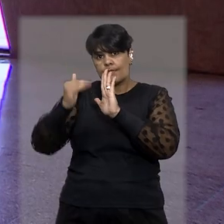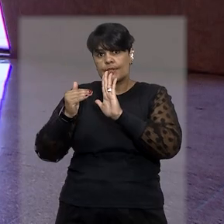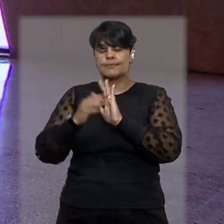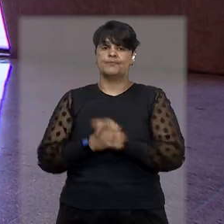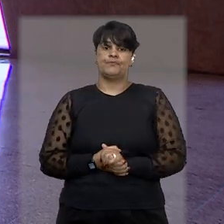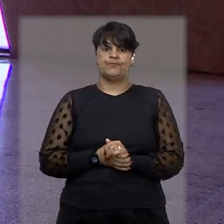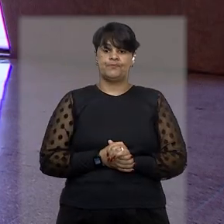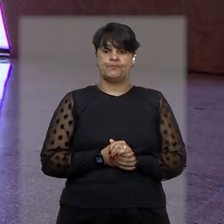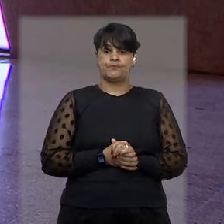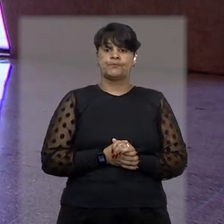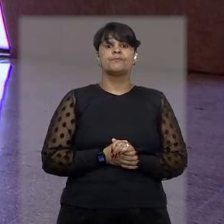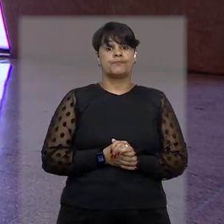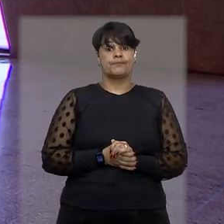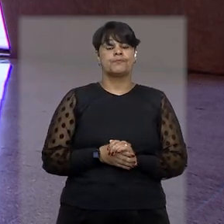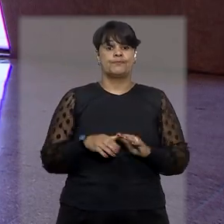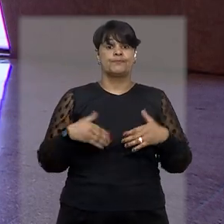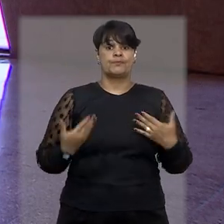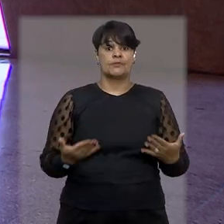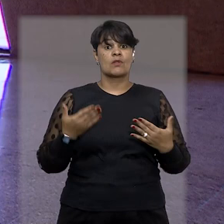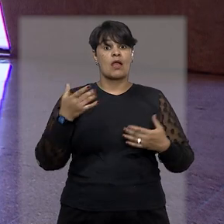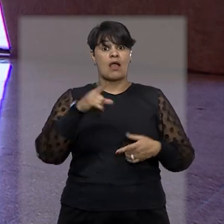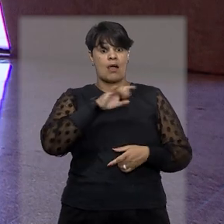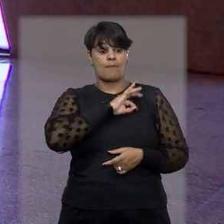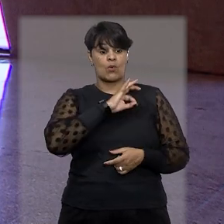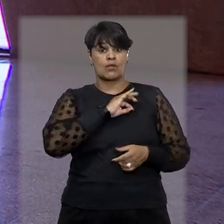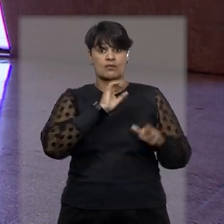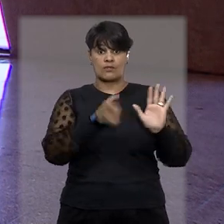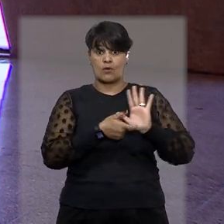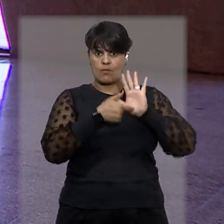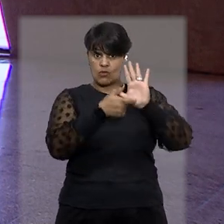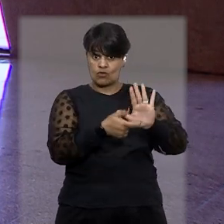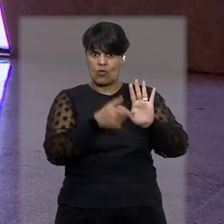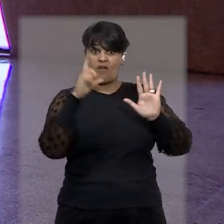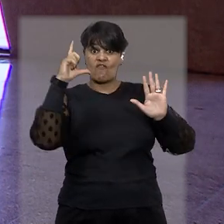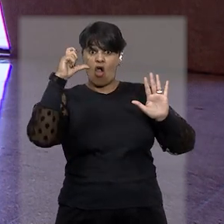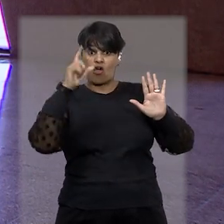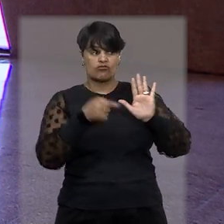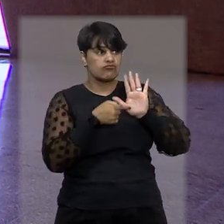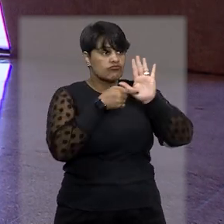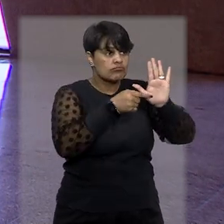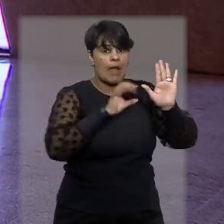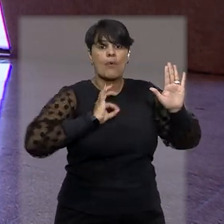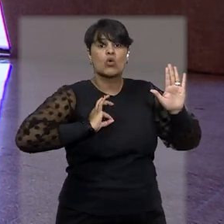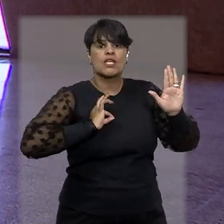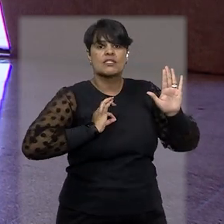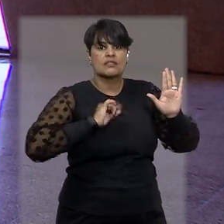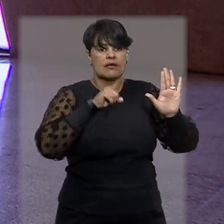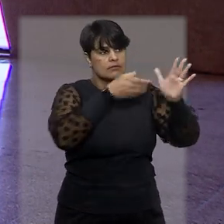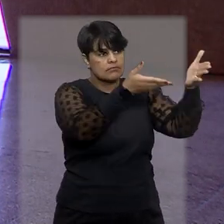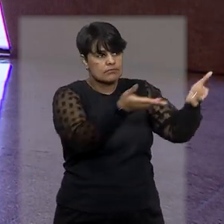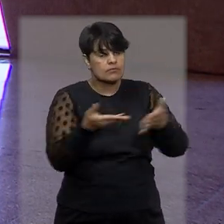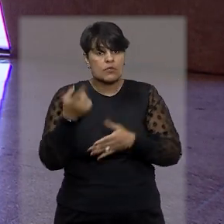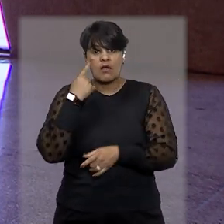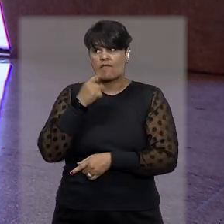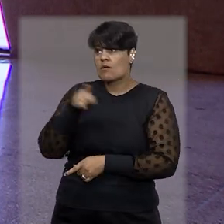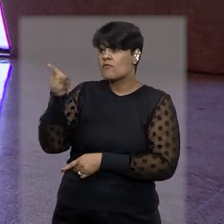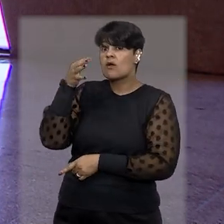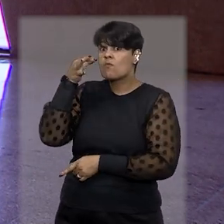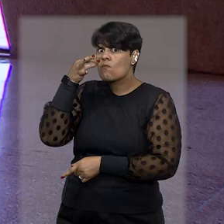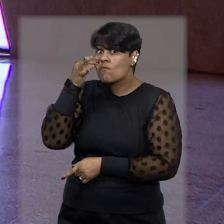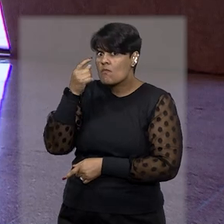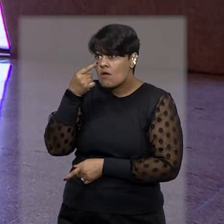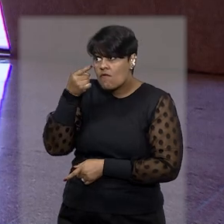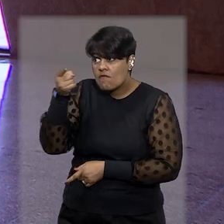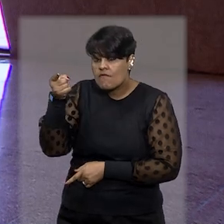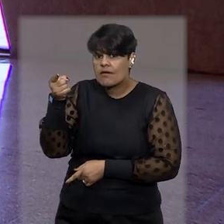Em um dos casos, a polícia mostrou para a vítima a foto do suspeito e depois a convidou para fazer o reconhecimento pessoal em uma cena